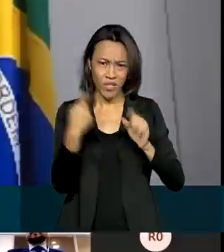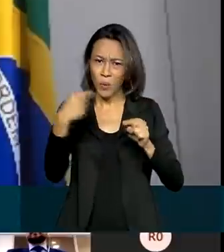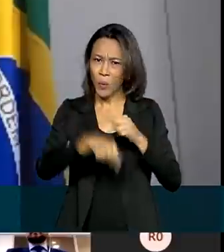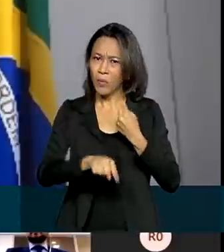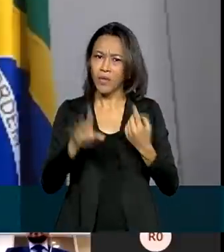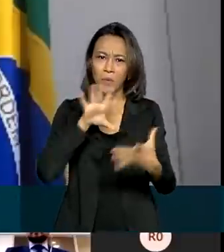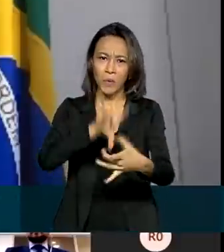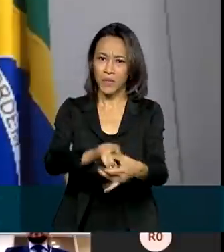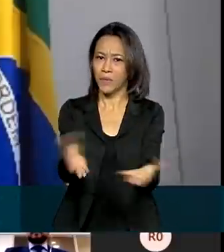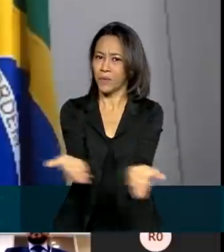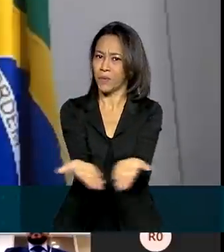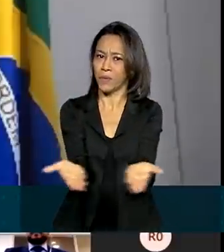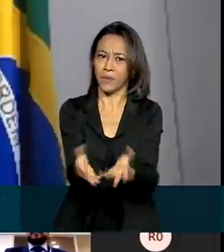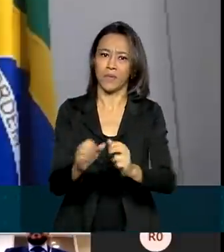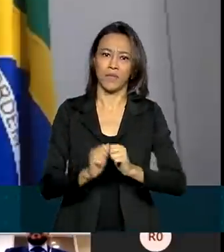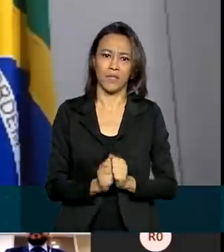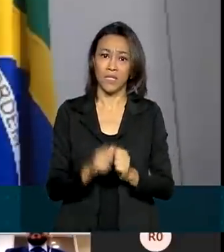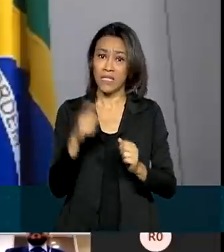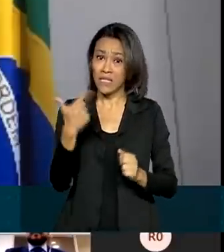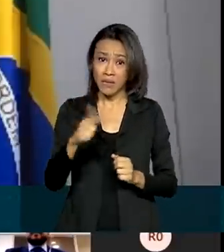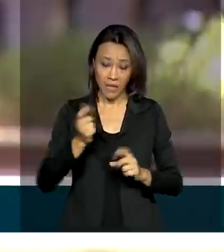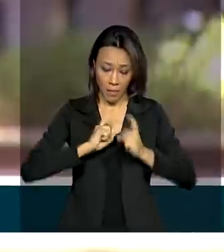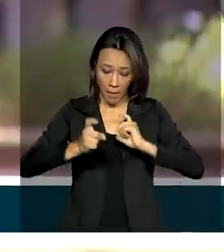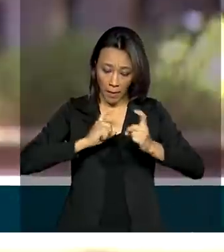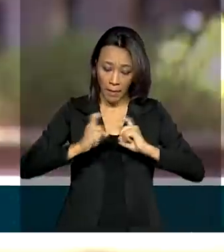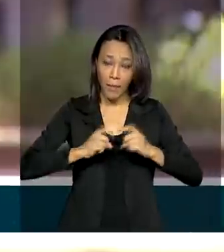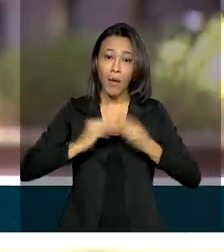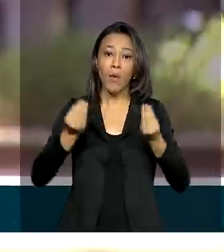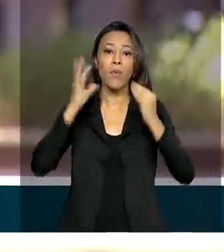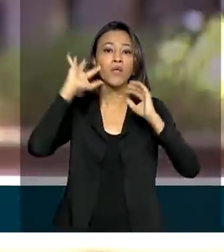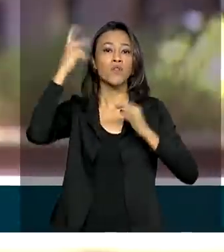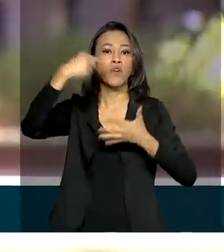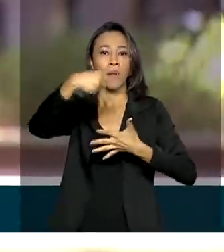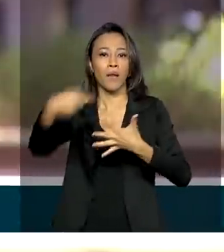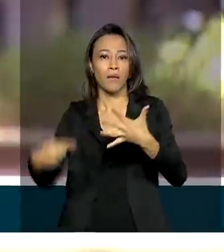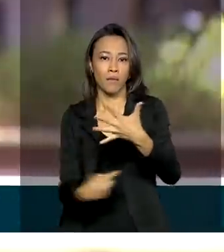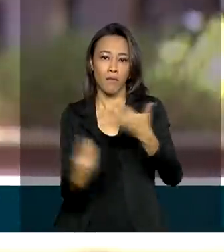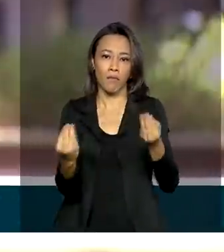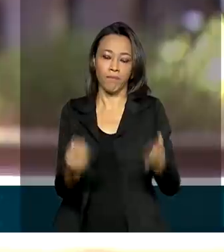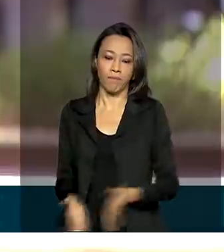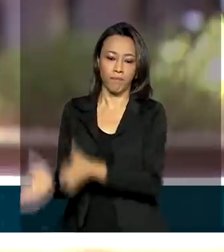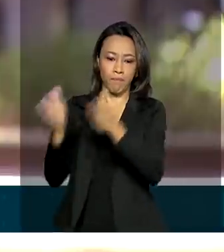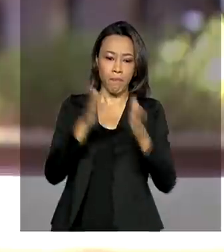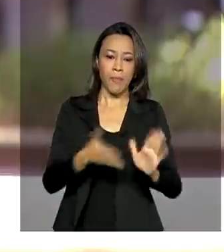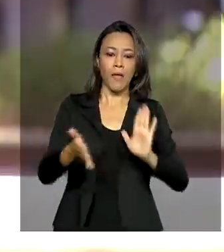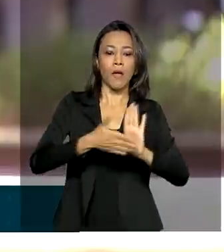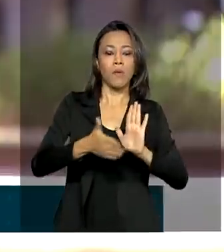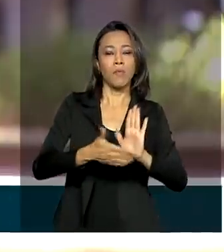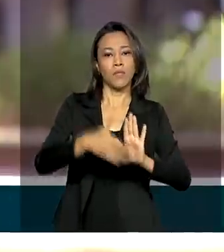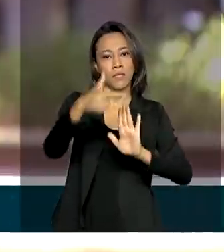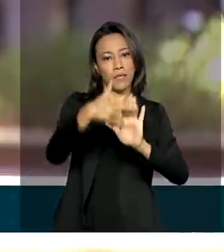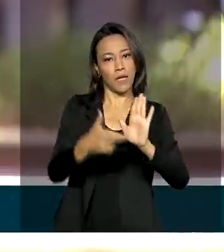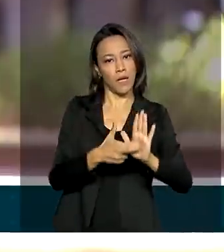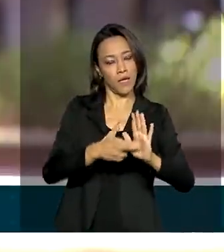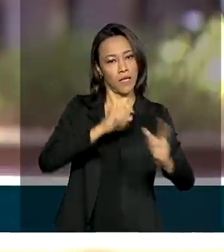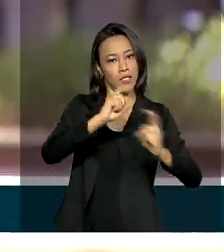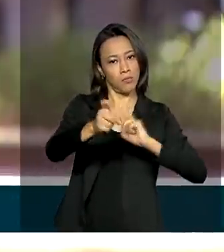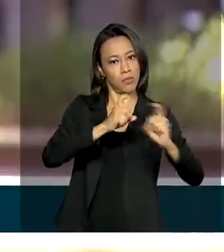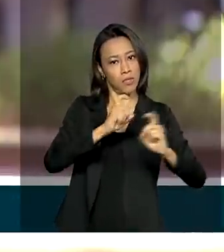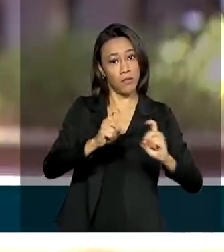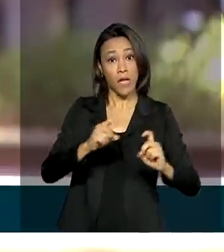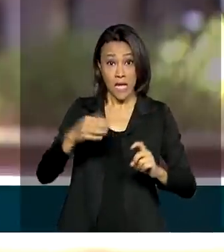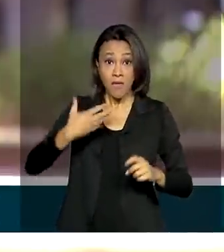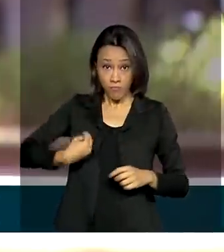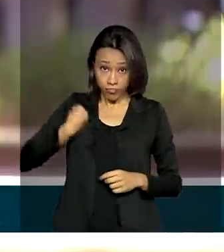de hoje. Sem gestão, não tem solução. A proposta da reforma administrativa não muda a vida de quem já